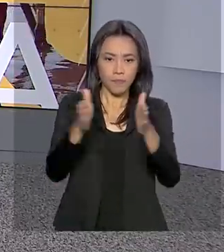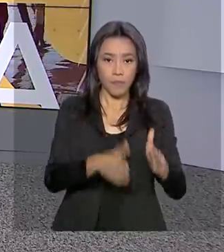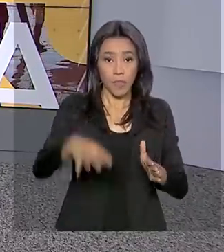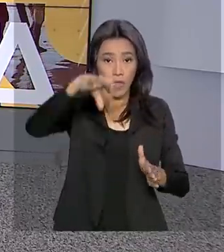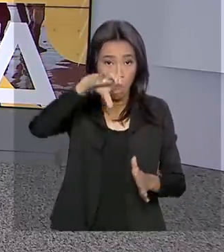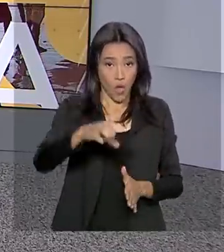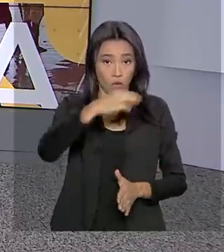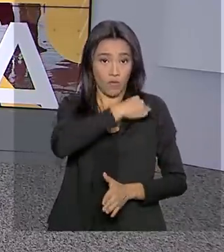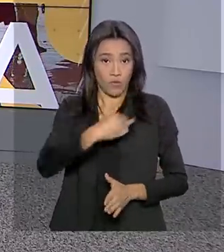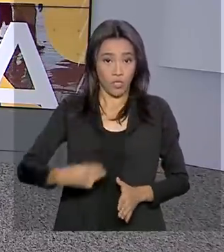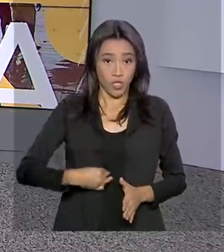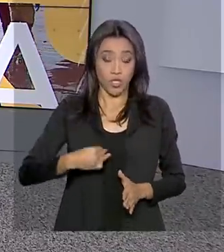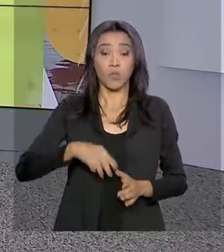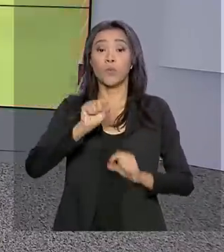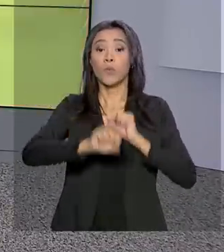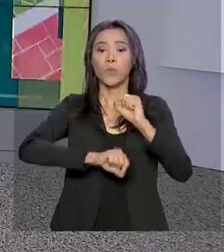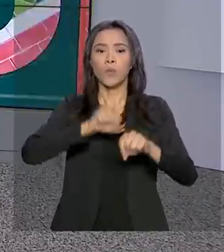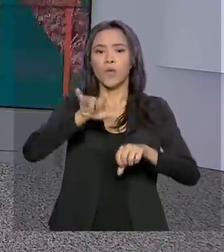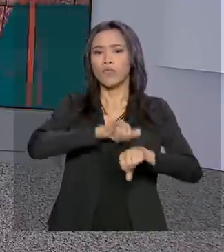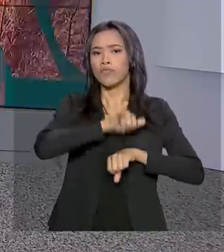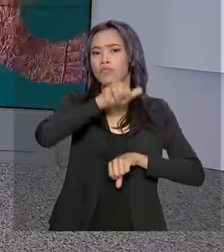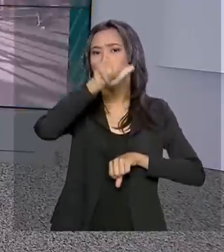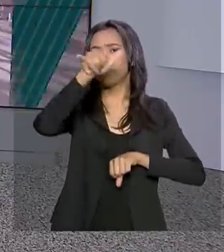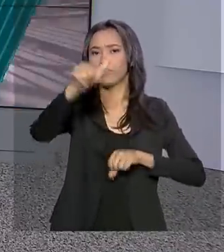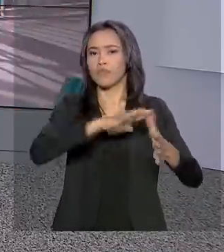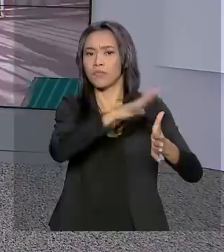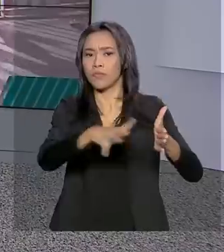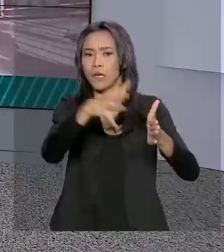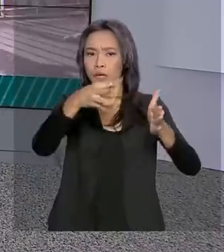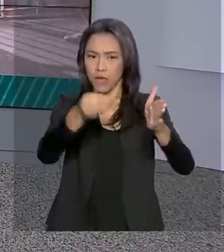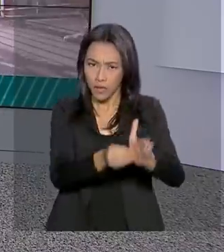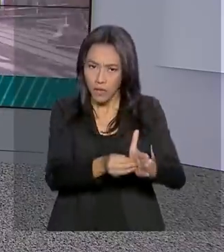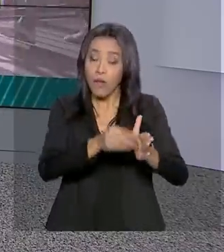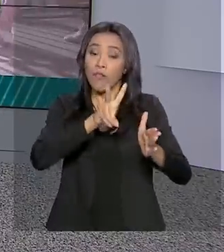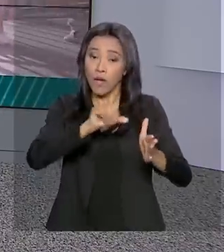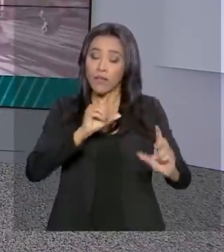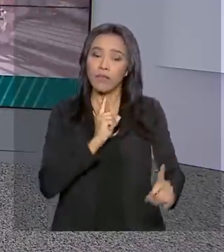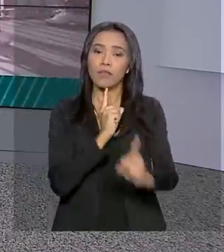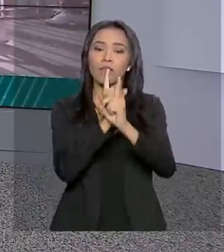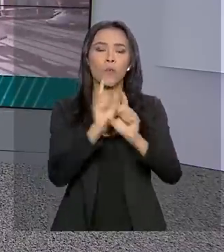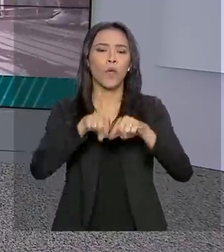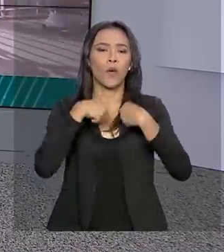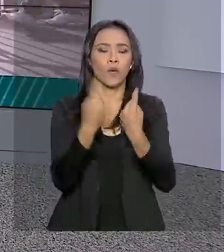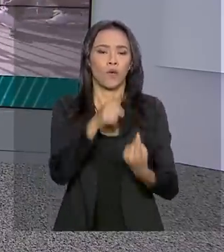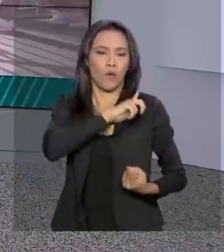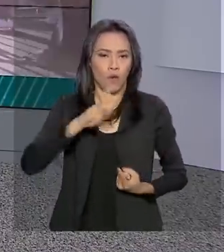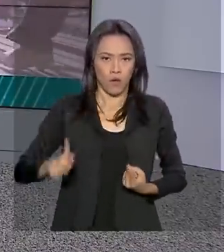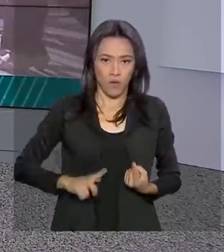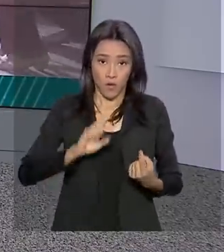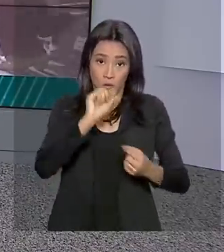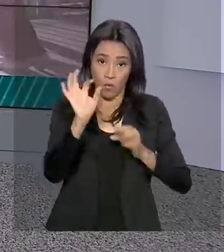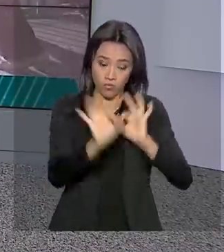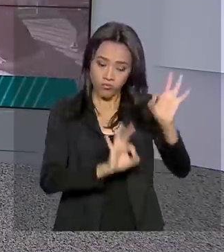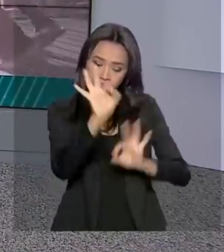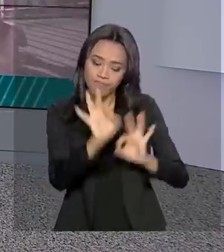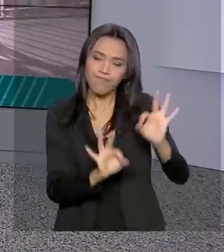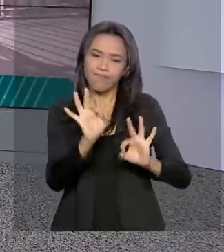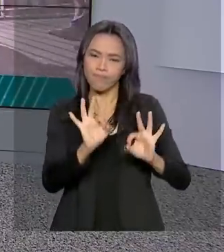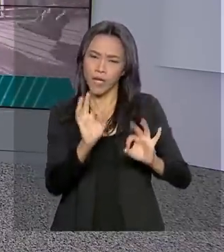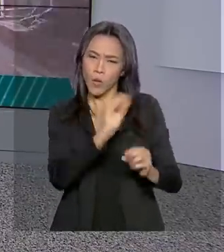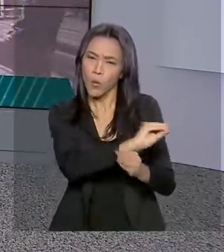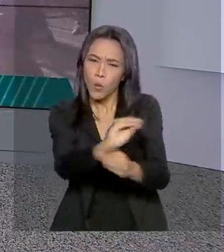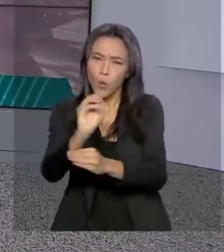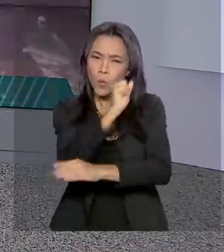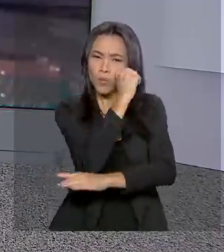ministros embarcam na próxima semana para a Amazônia. Eles vão se reunir com os governadores para discutir a preservação e o desenvolvimento da região.